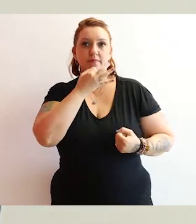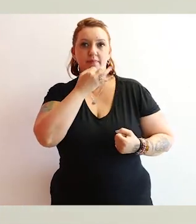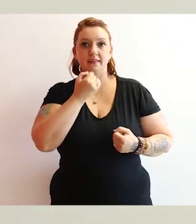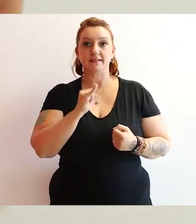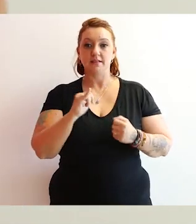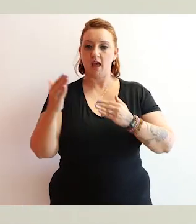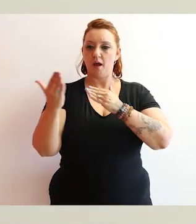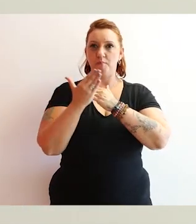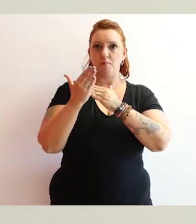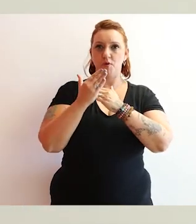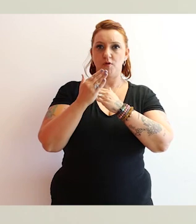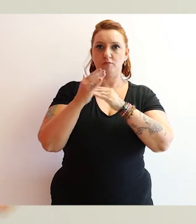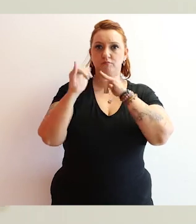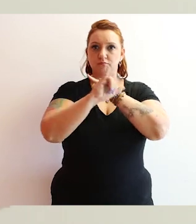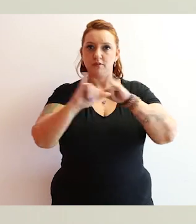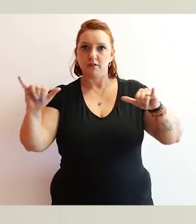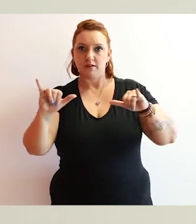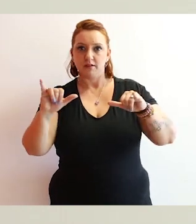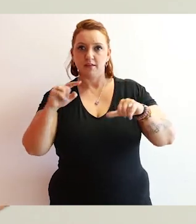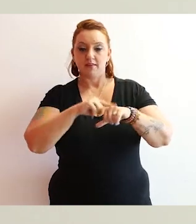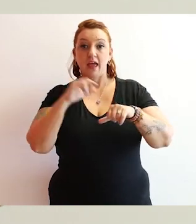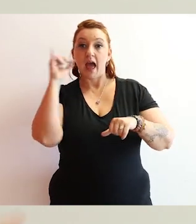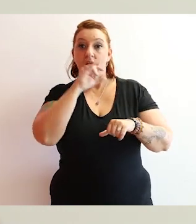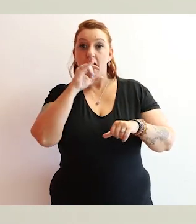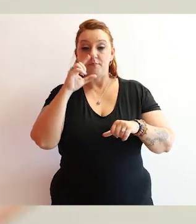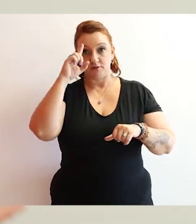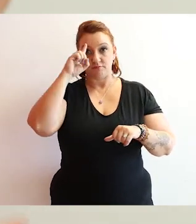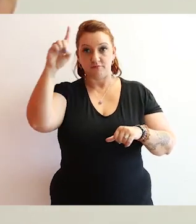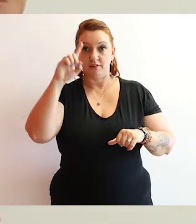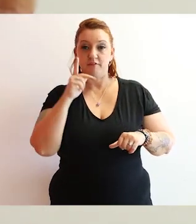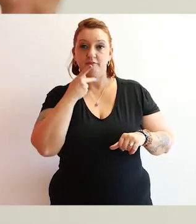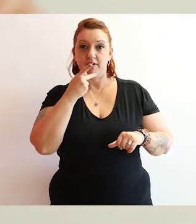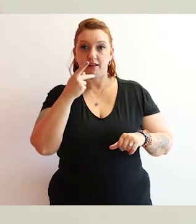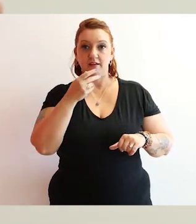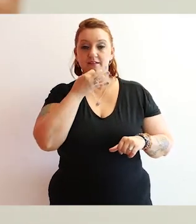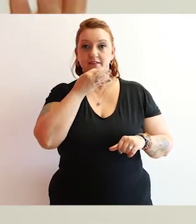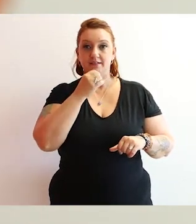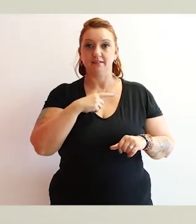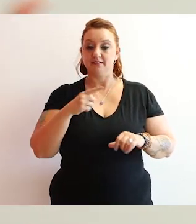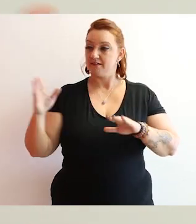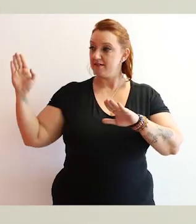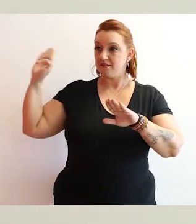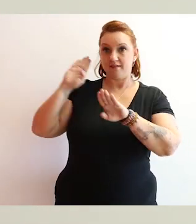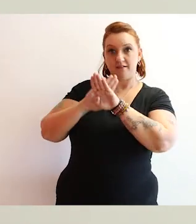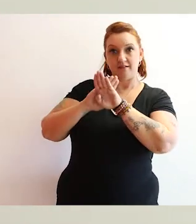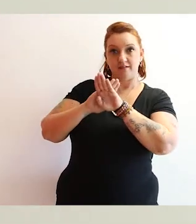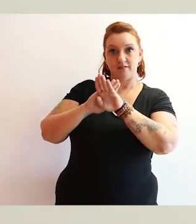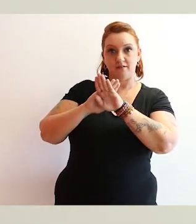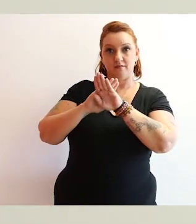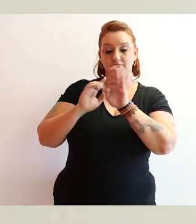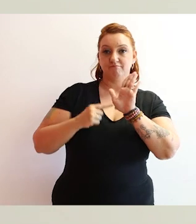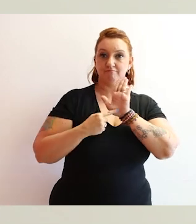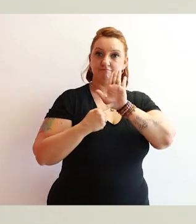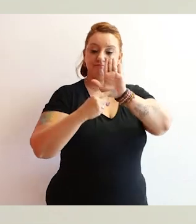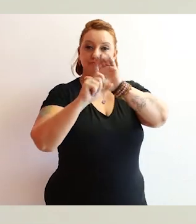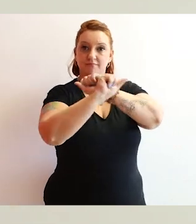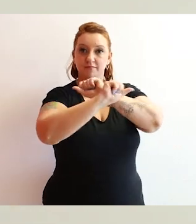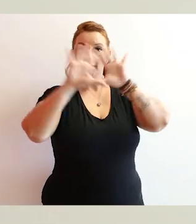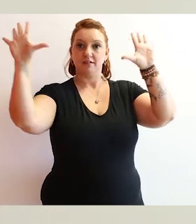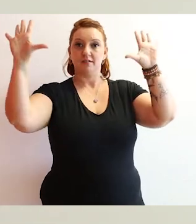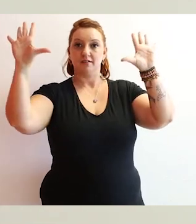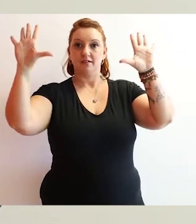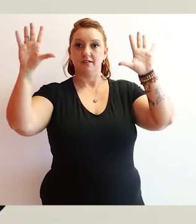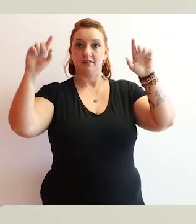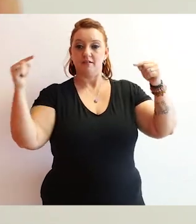fazer uma ideia. Mas se eu posso ter por trás de mim, por exemplo, um apoio midiático, uma projeção, que isso seja complementar a minha fala. Então, eu não preciso